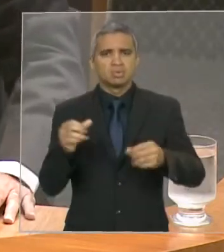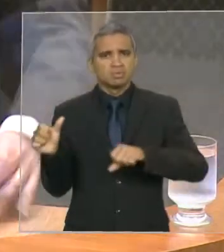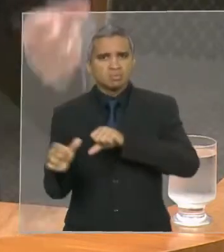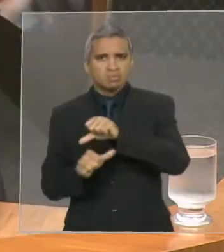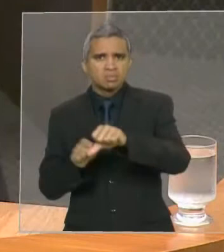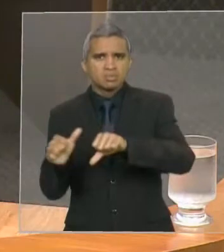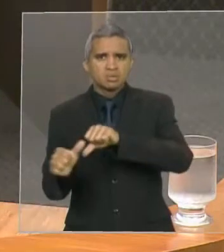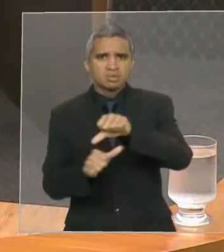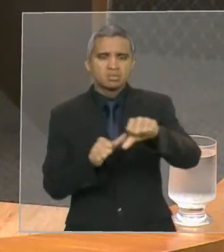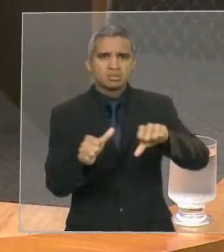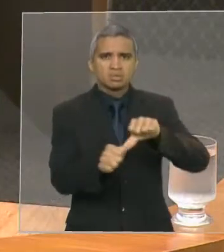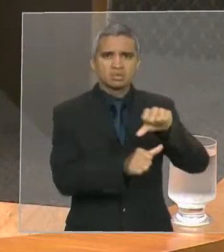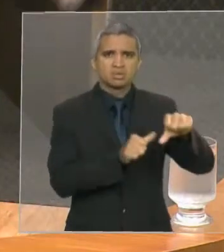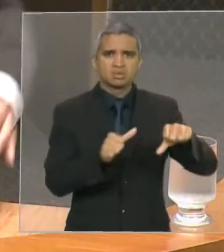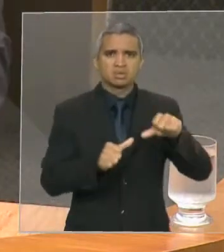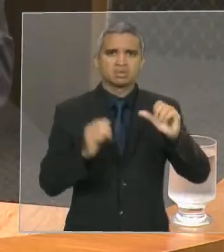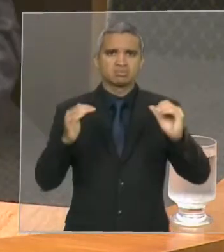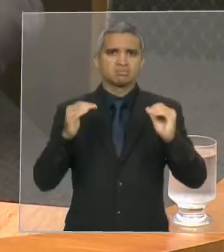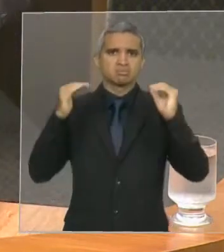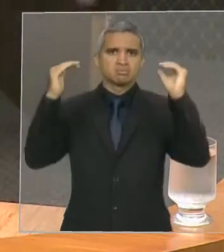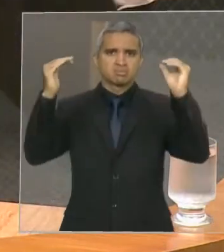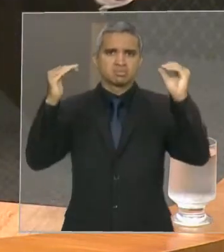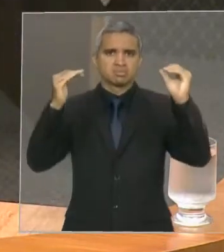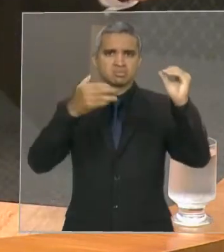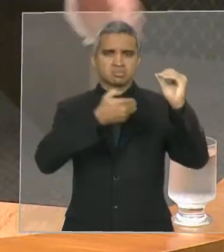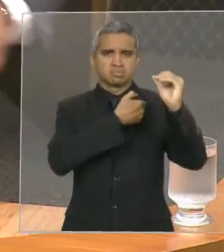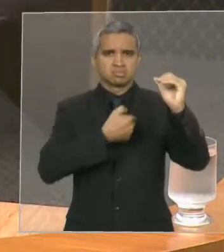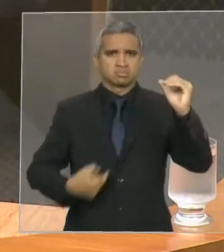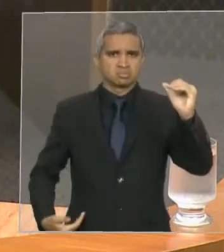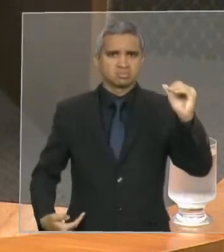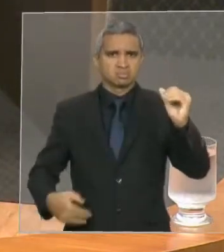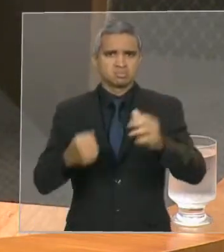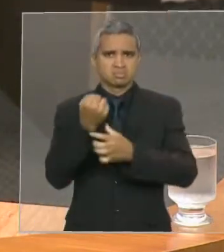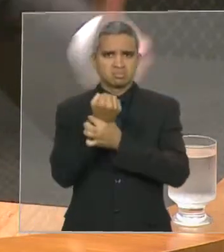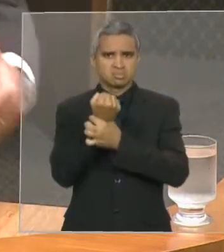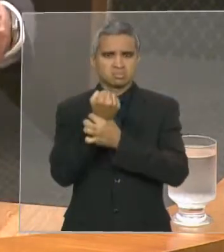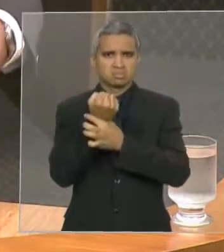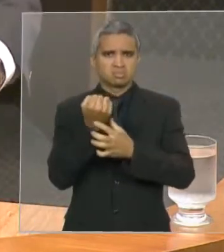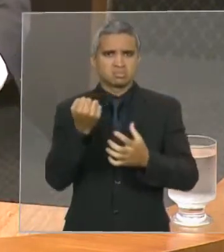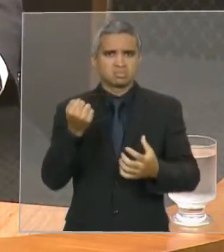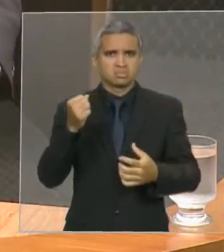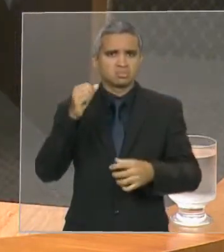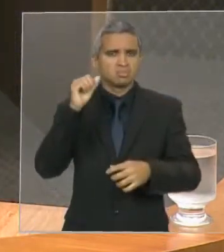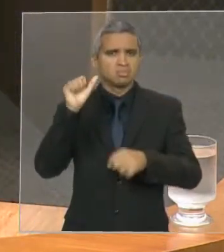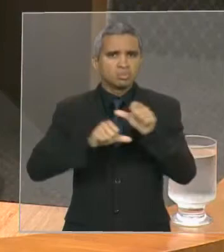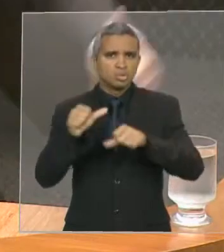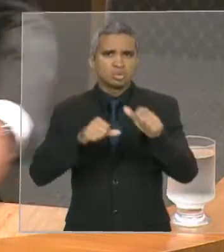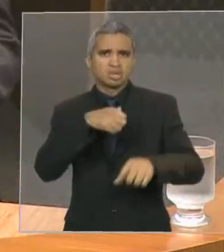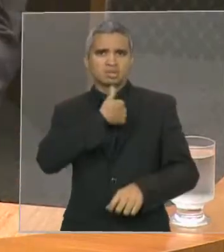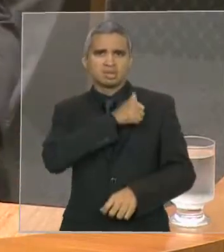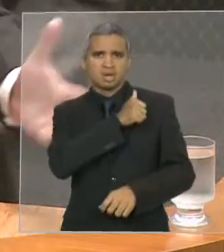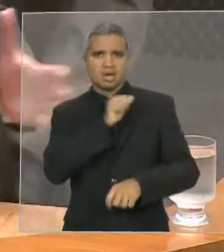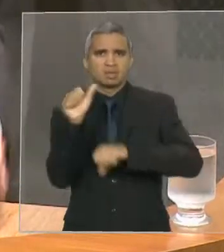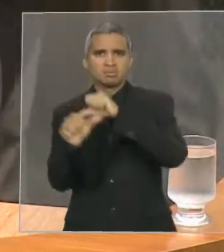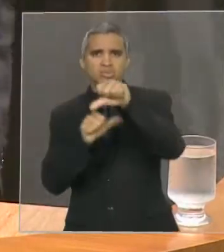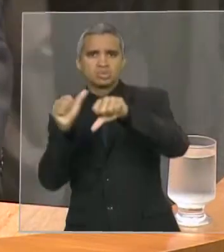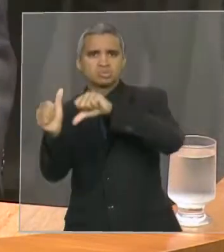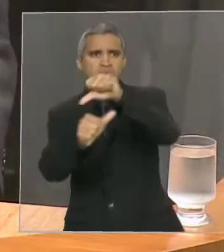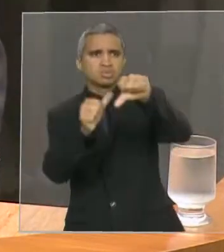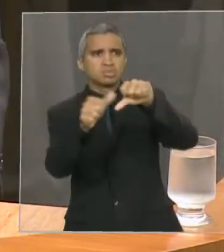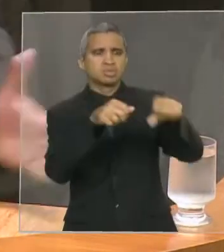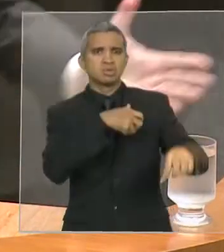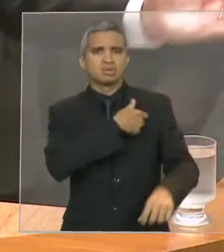Valdolanda, da hierarquia superior da segurança do Maranhão, é muito enorme, toda hora muda delegado para cá, delegado para lá.